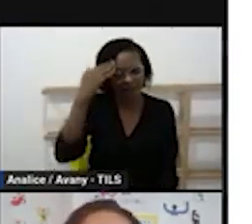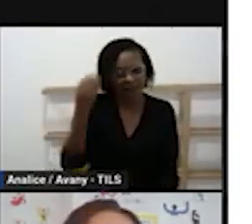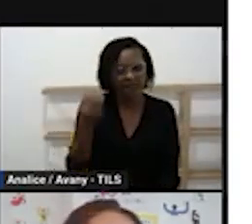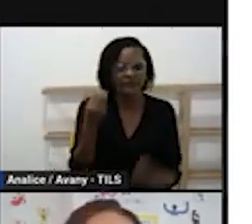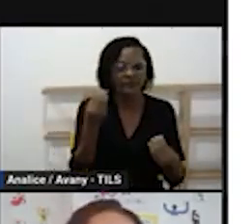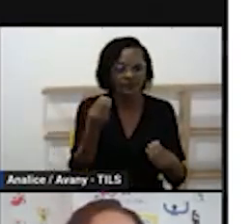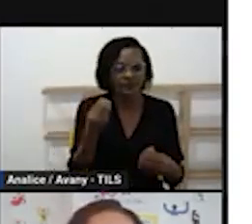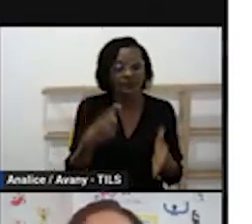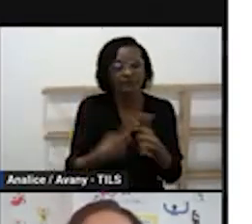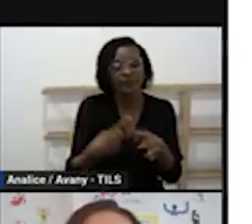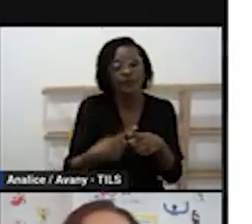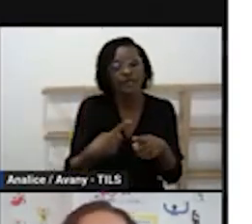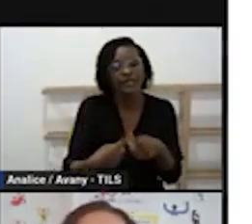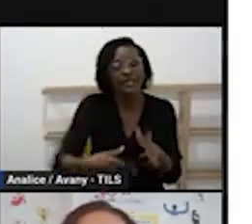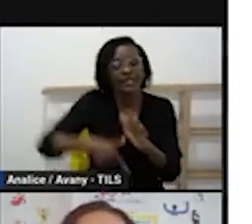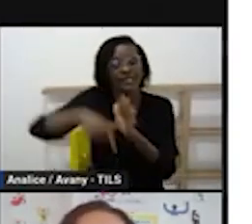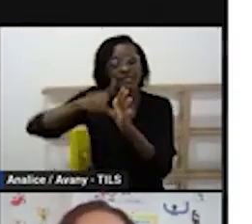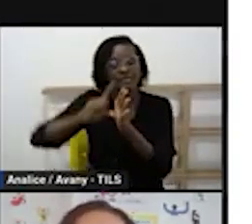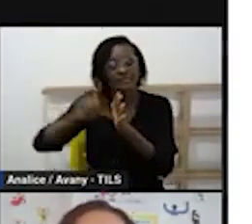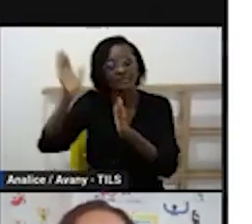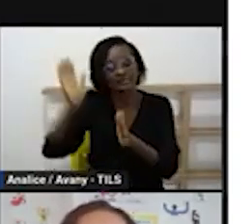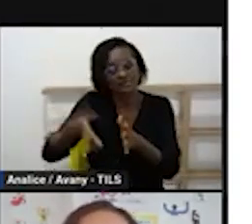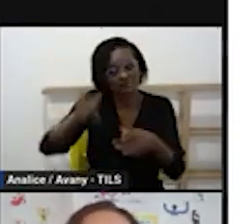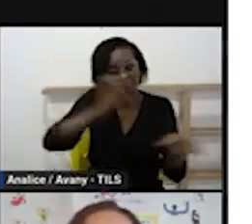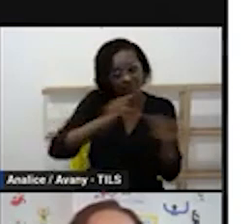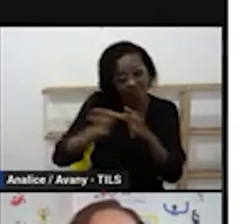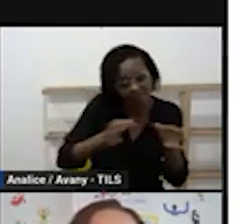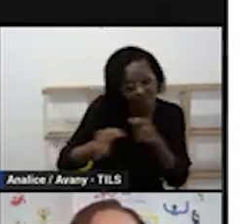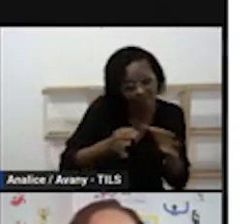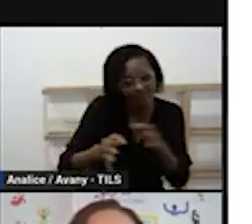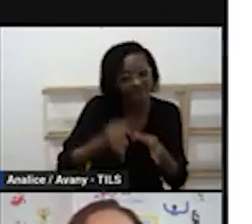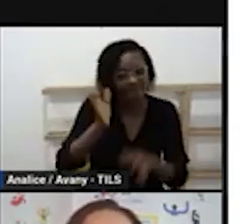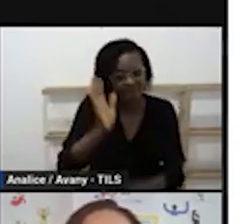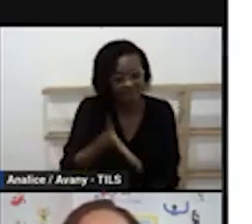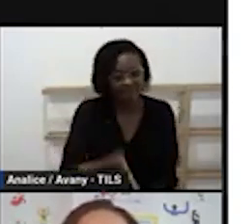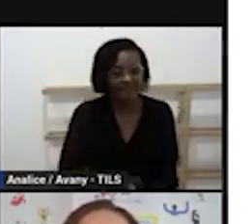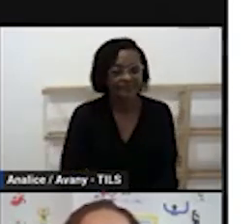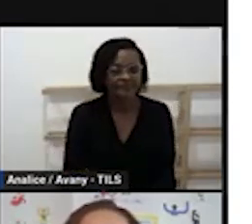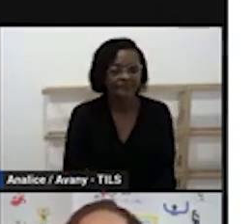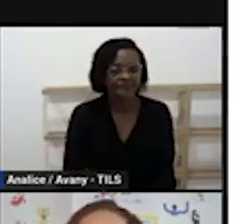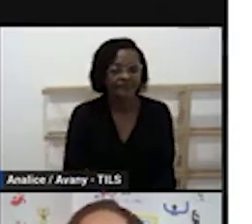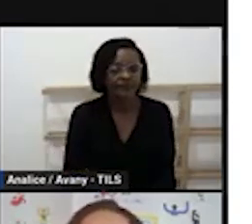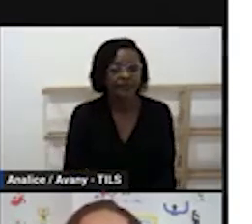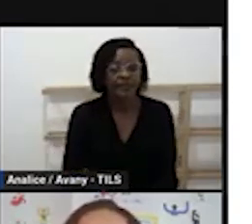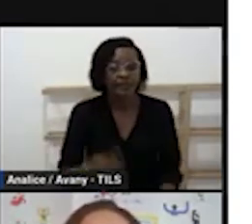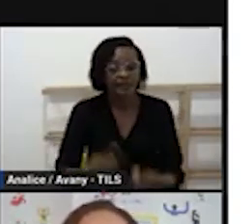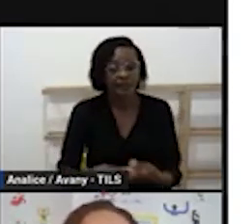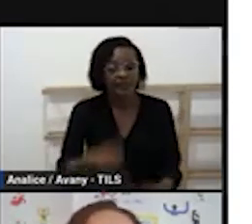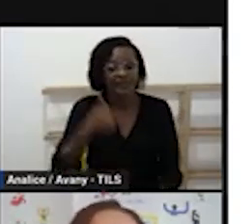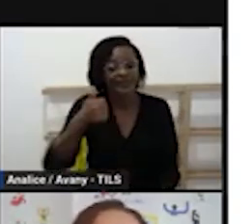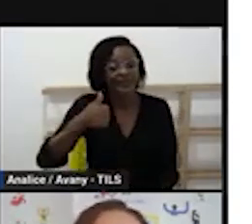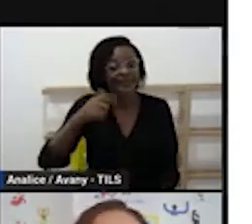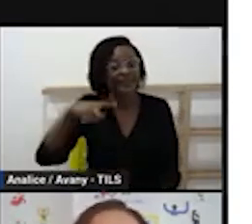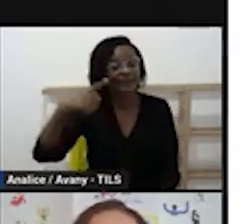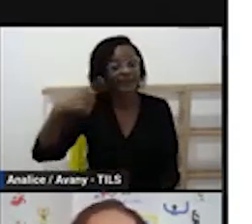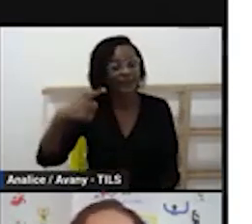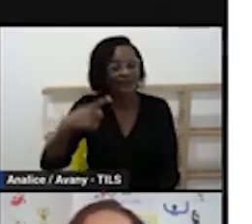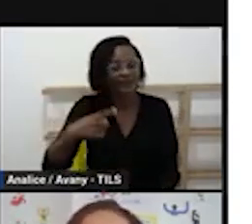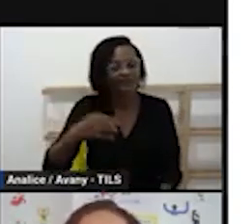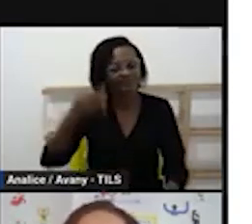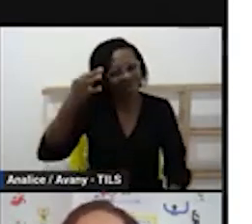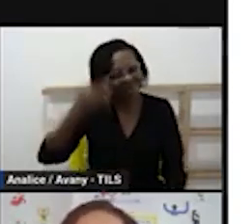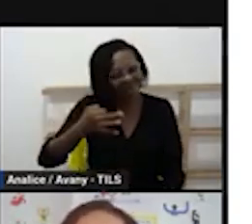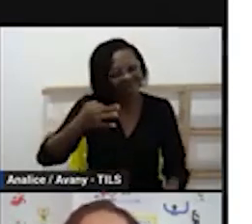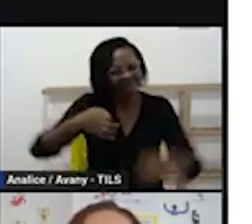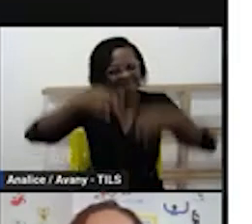o tempo todo, todo o trabalho nosso vai pensar nessa autonomia e melhora o desempenho, melhora o desempenho é o quê? Esse desenvolvimento